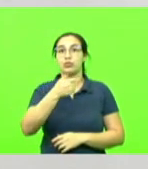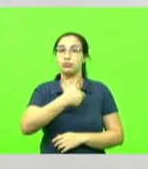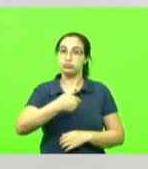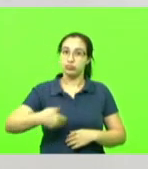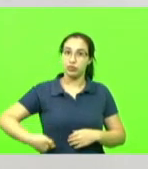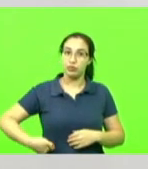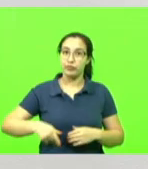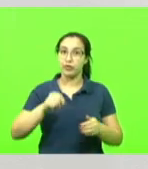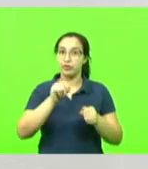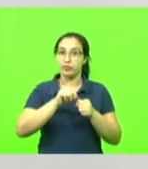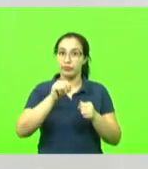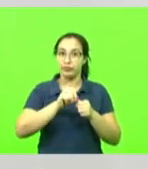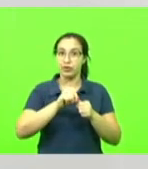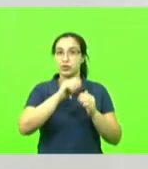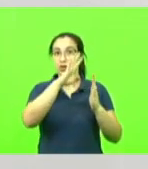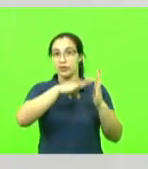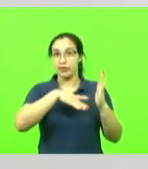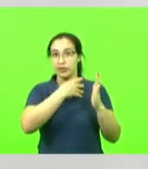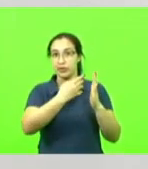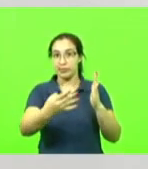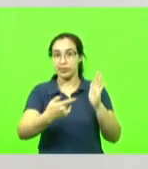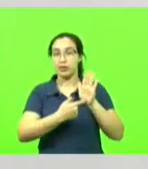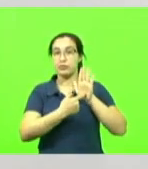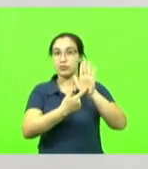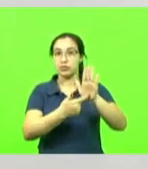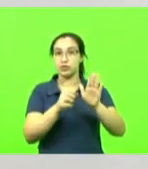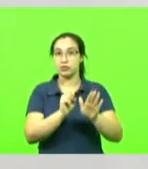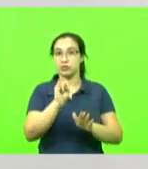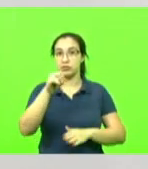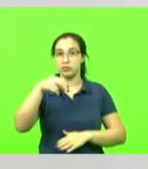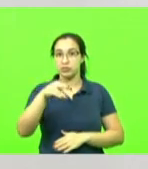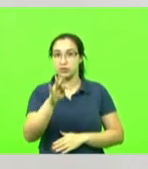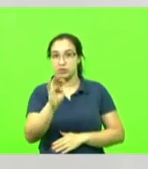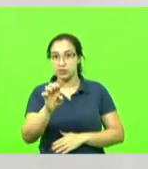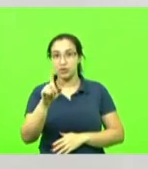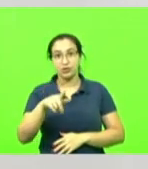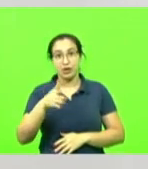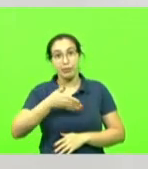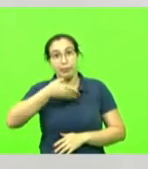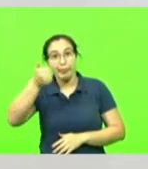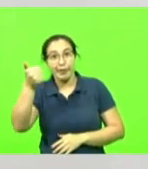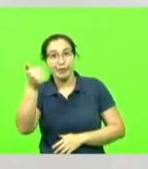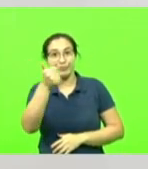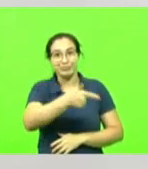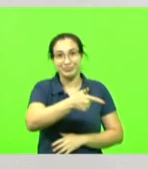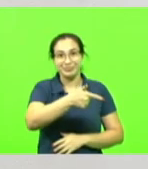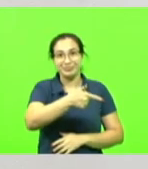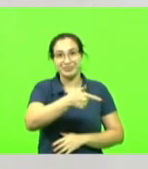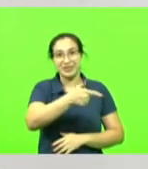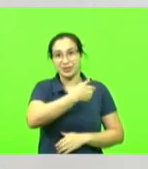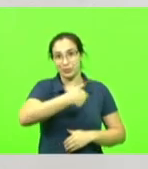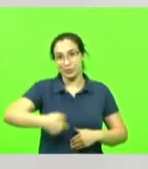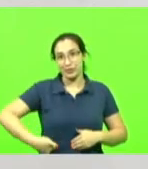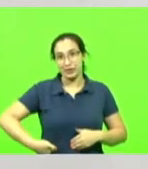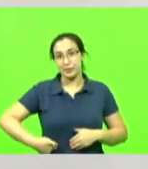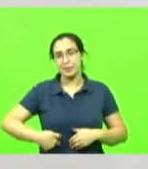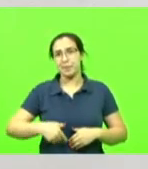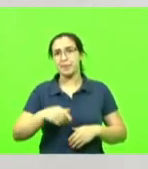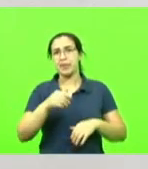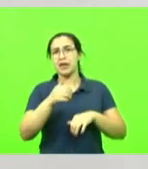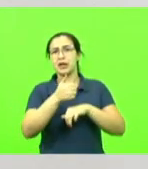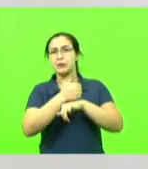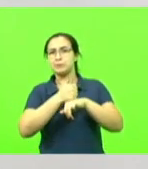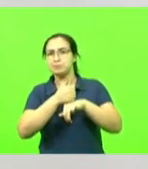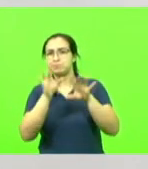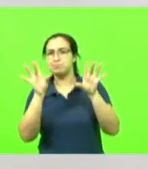Acredite-se que a tabela apresentada do Sinti ainda seja uma perspectiva maior ainda. Onde o especialista, deputado Gessé